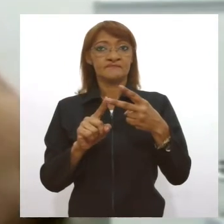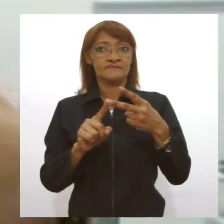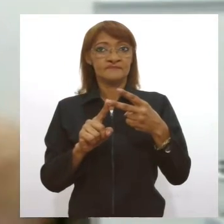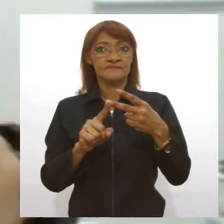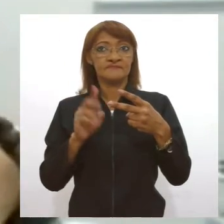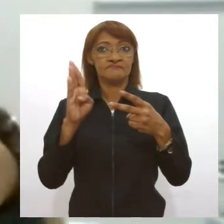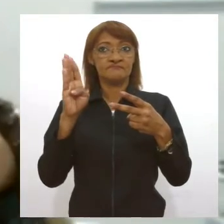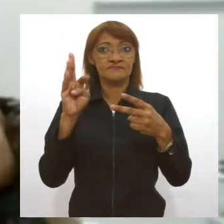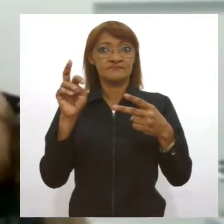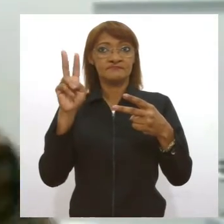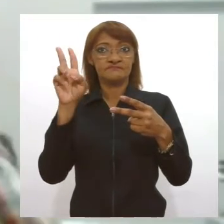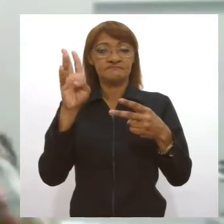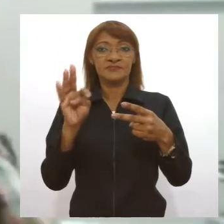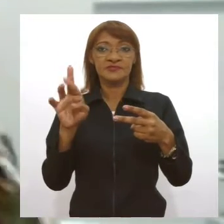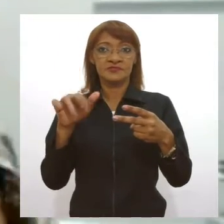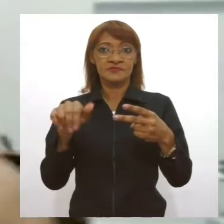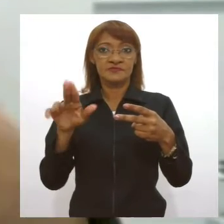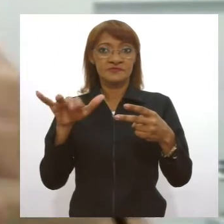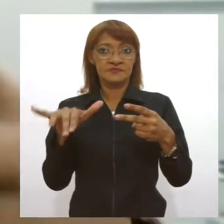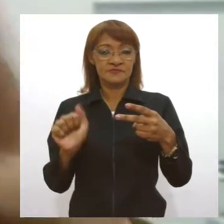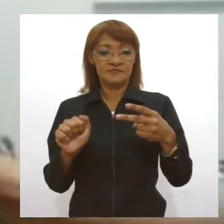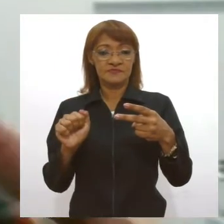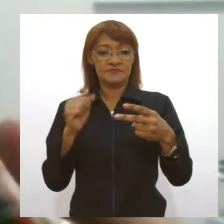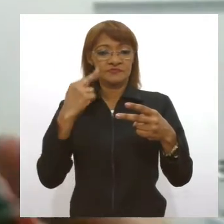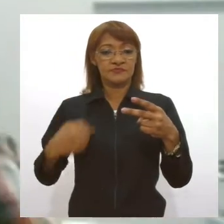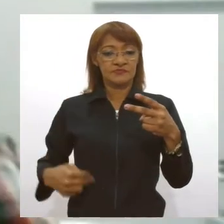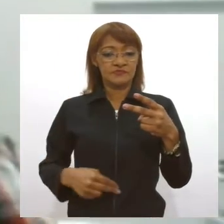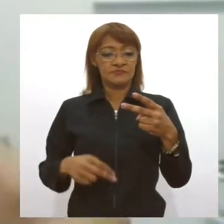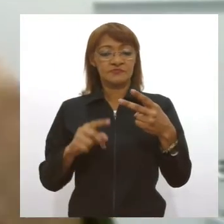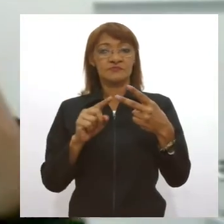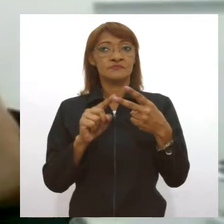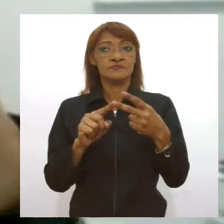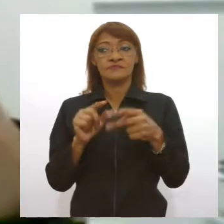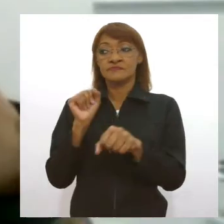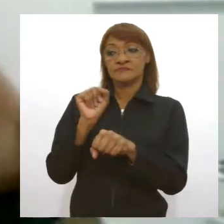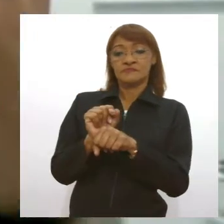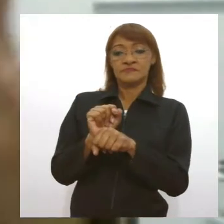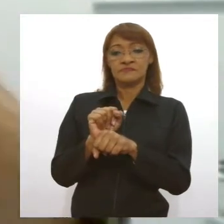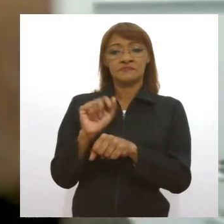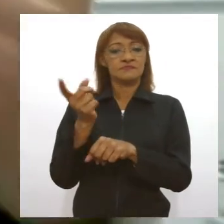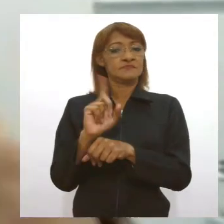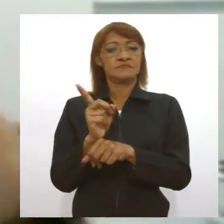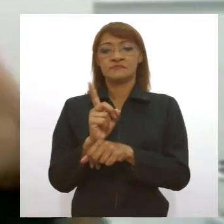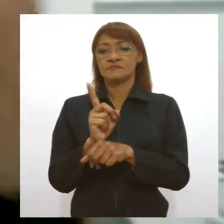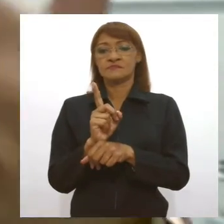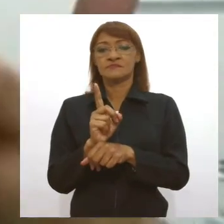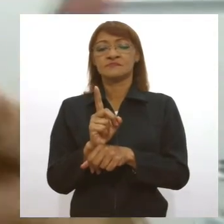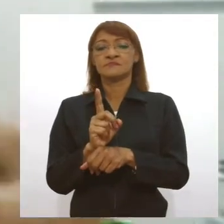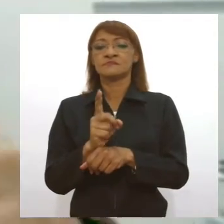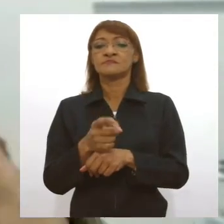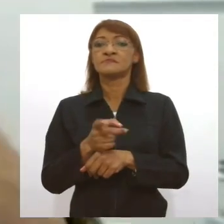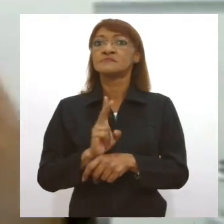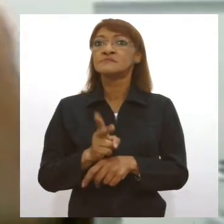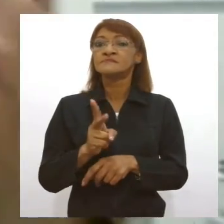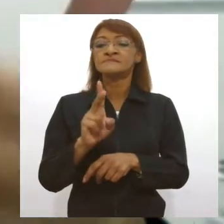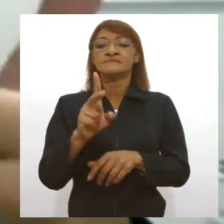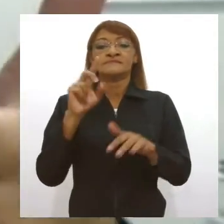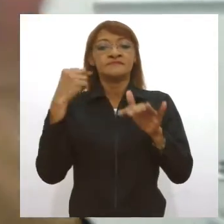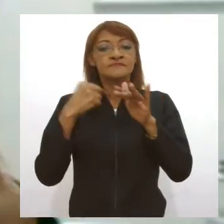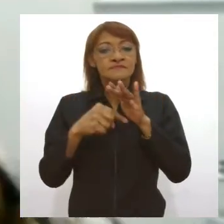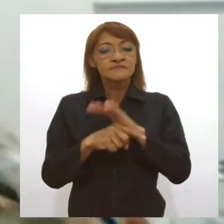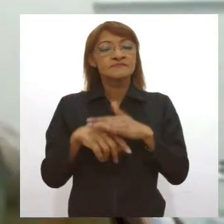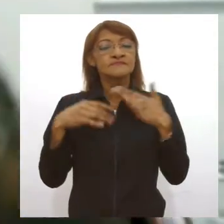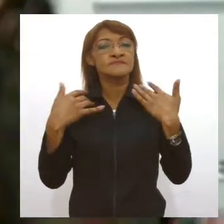Não significa que nosso alerta vai parar por conta disso. Nosso alerta, cada vez mais do que nunca, tem que